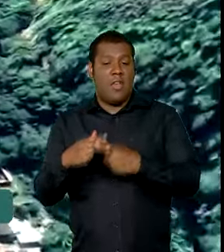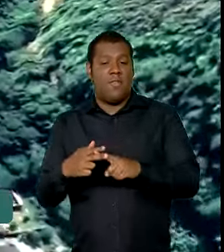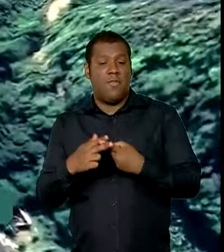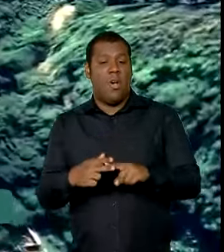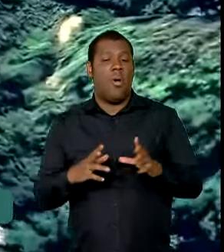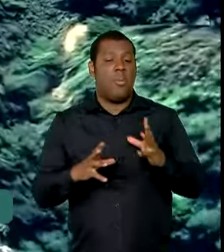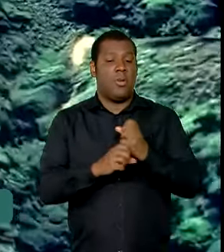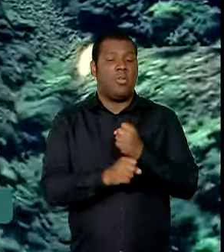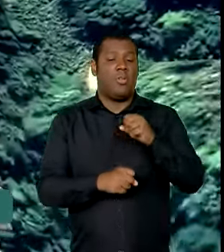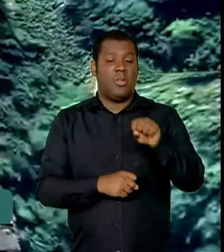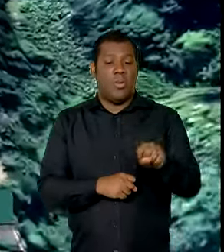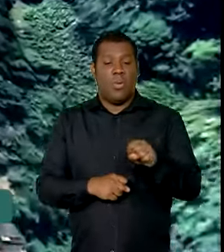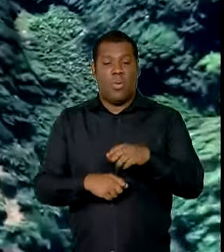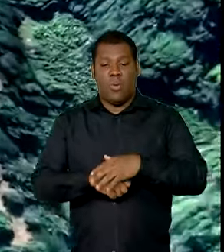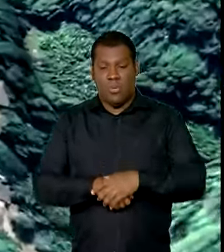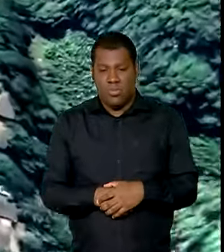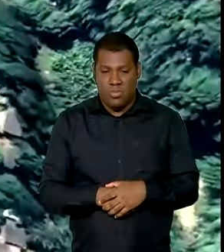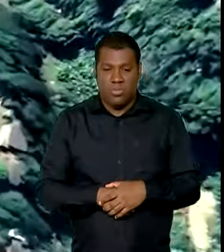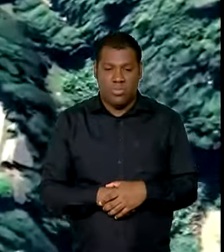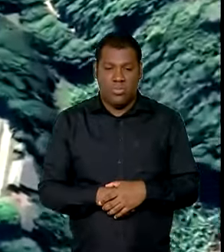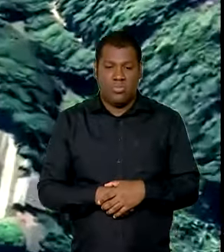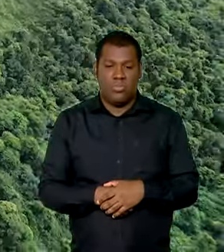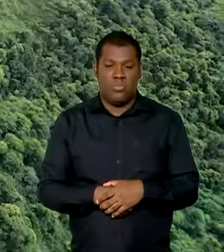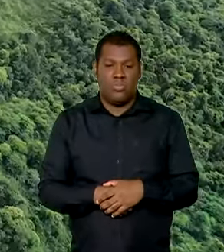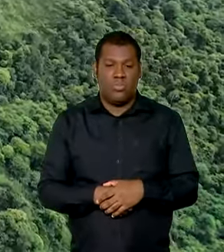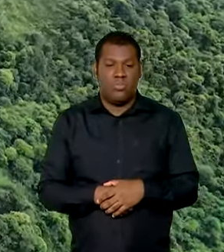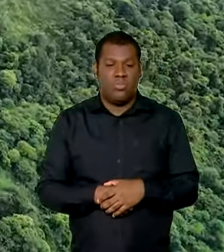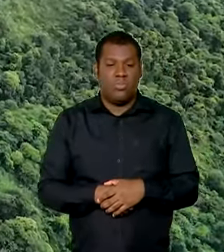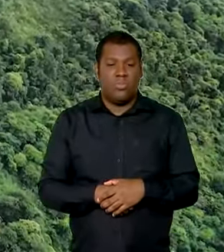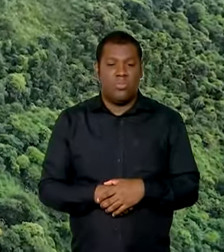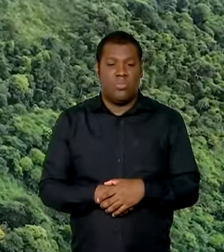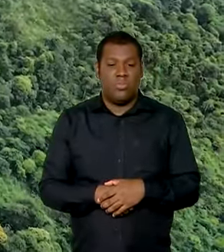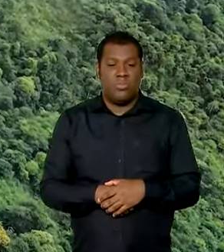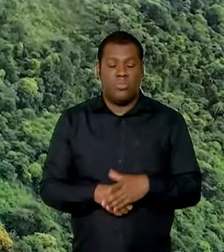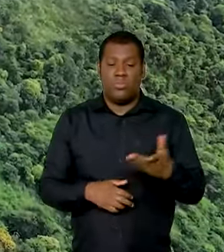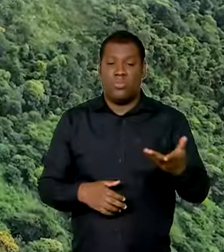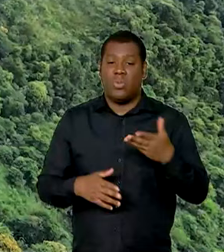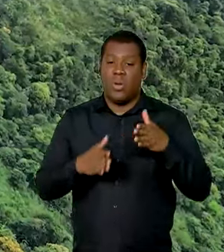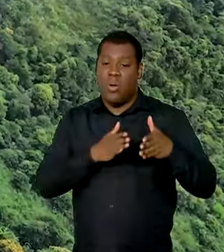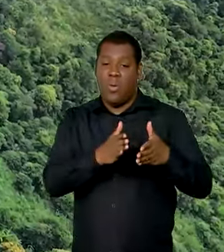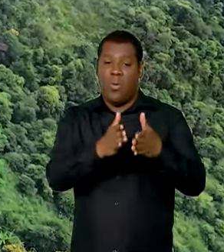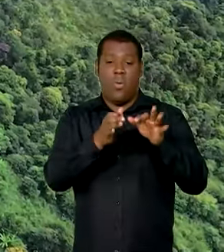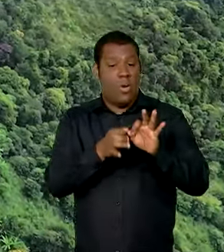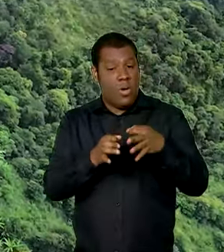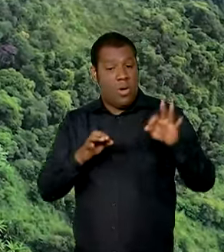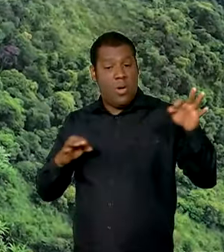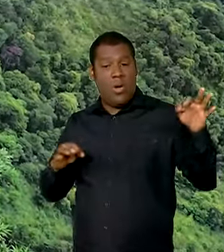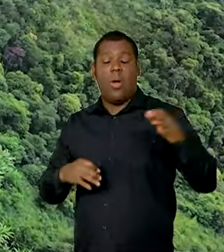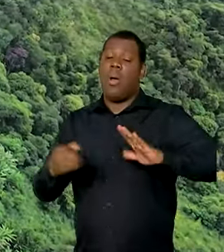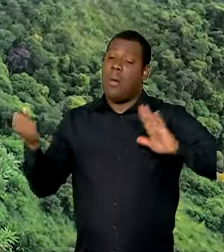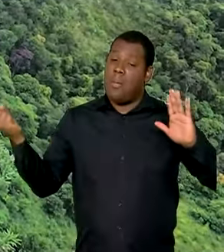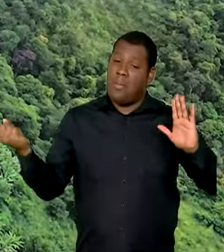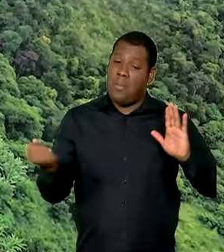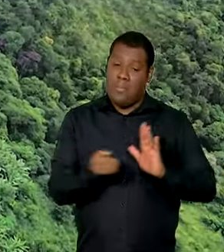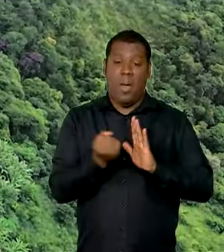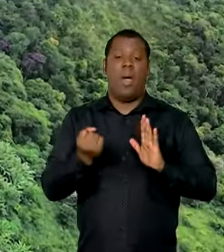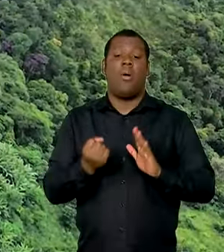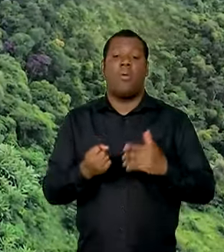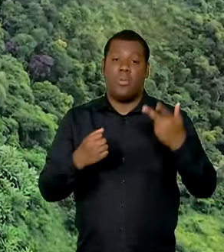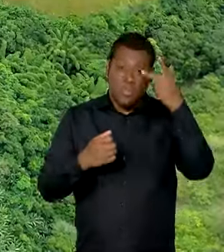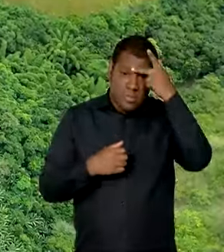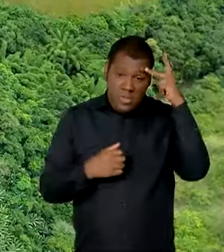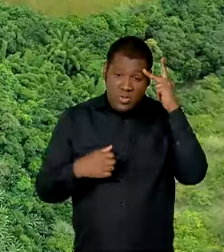além dos acostamentos nos dois lados da estrada. A duplicação do trecho é uma demanda histórica dos motoristas que